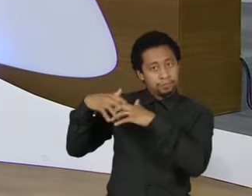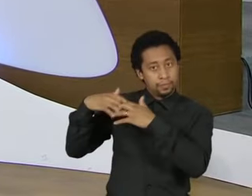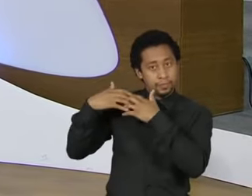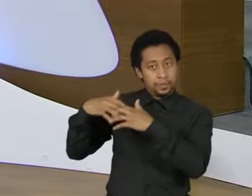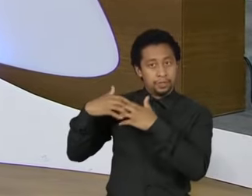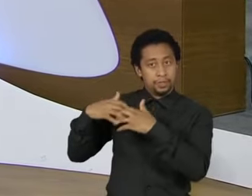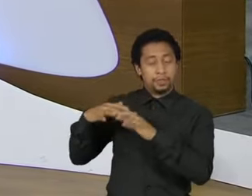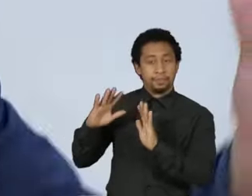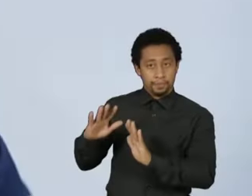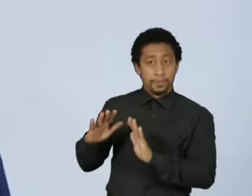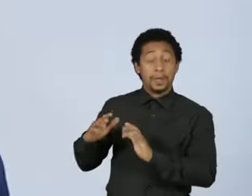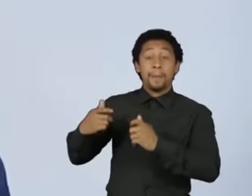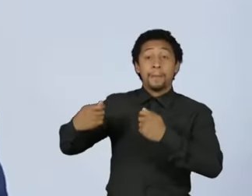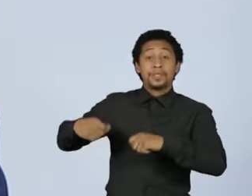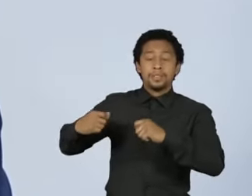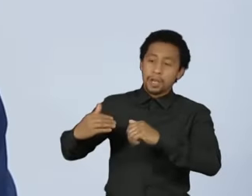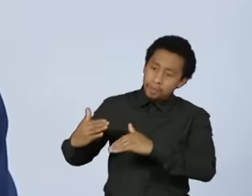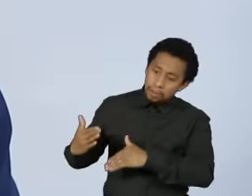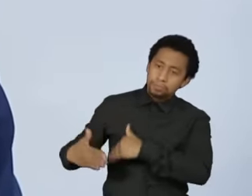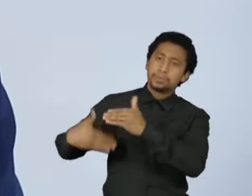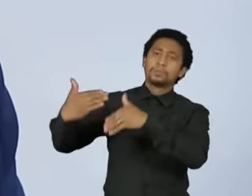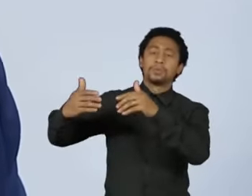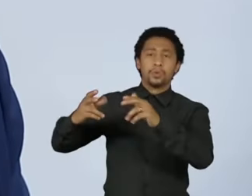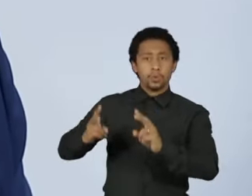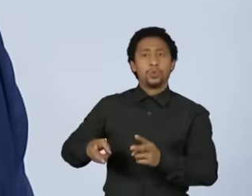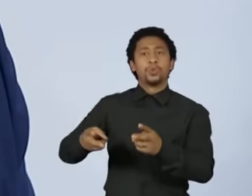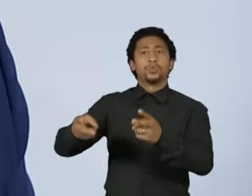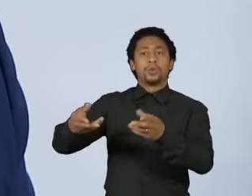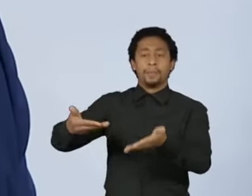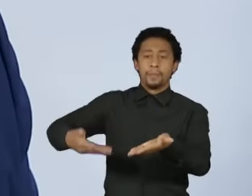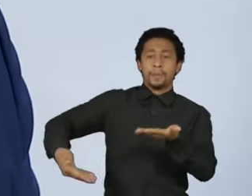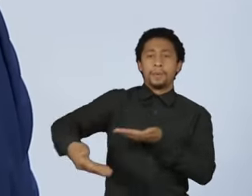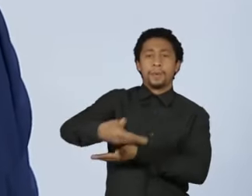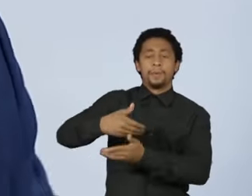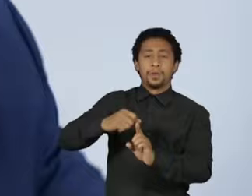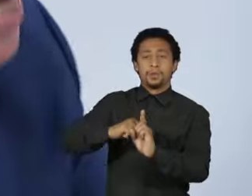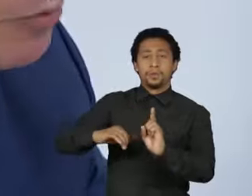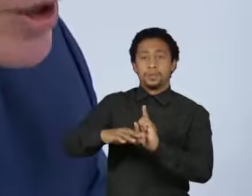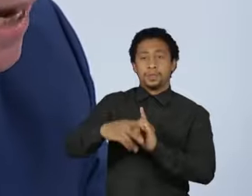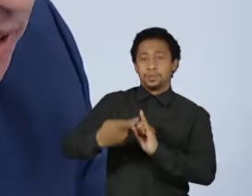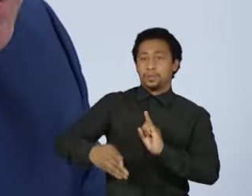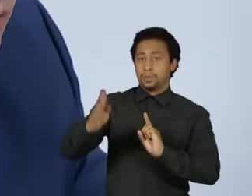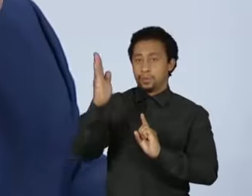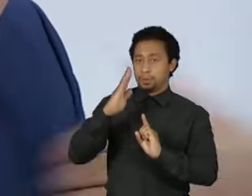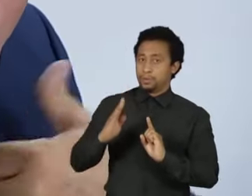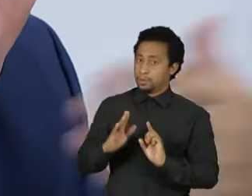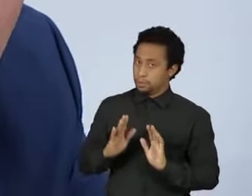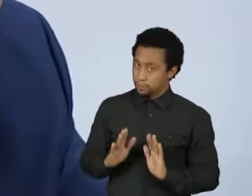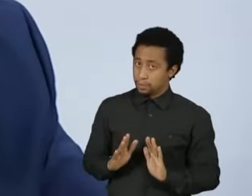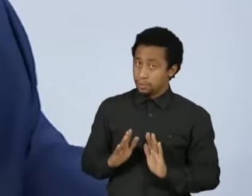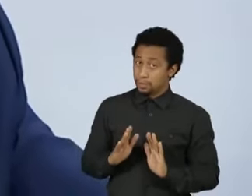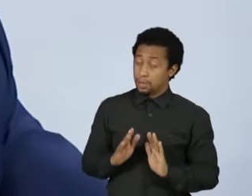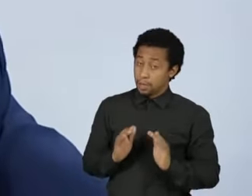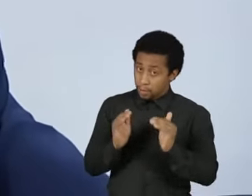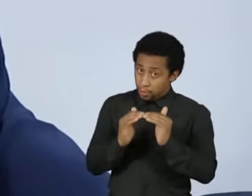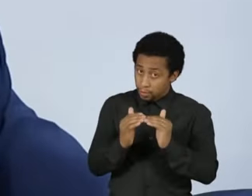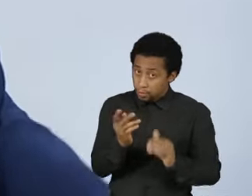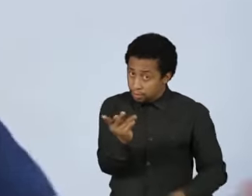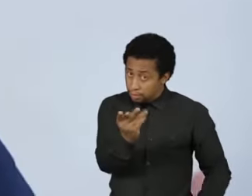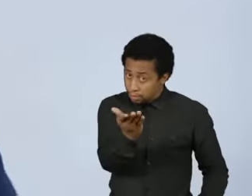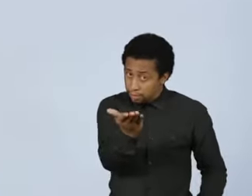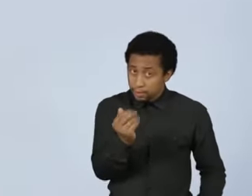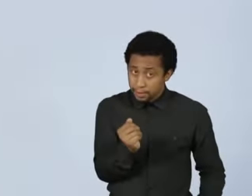de recuperação do seu prestígio junto à sociedade brasileira. Tem um descaminho em curso, eu estou concordando com você,